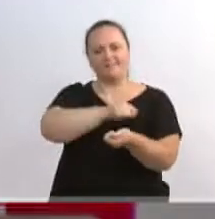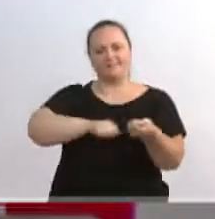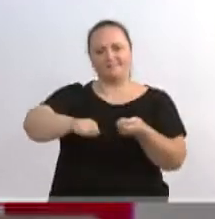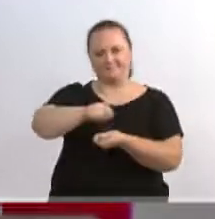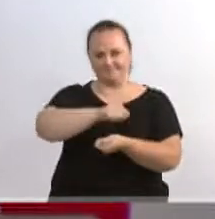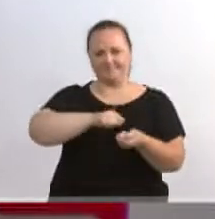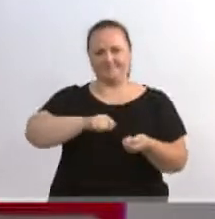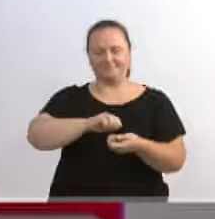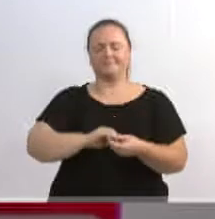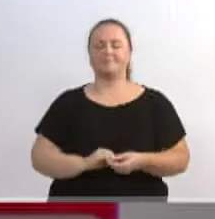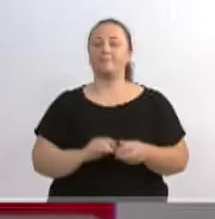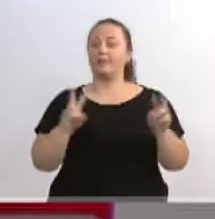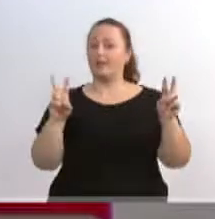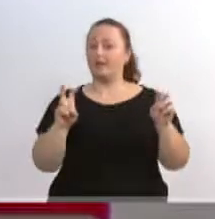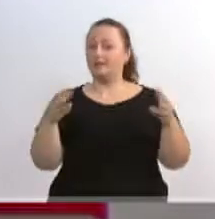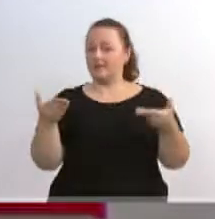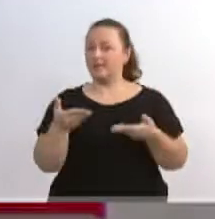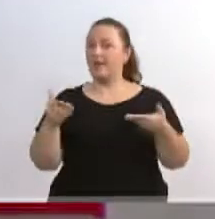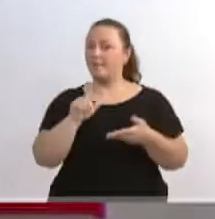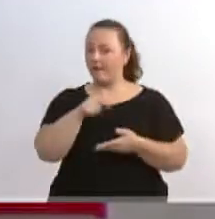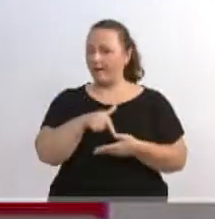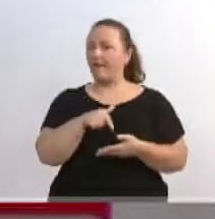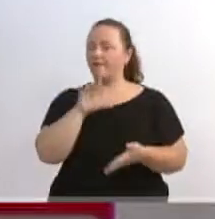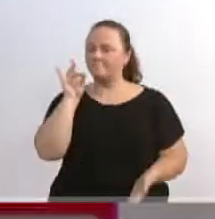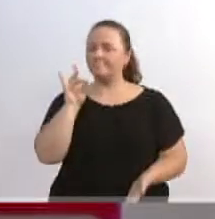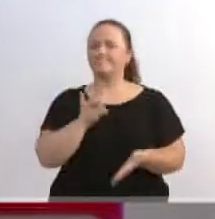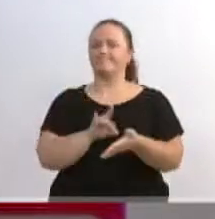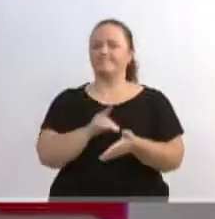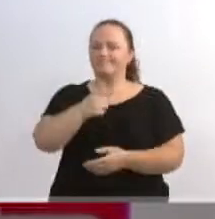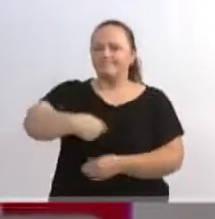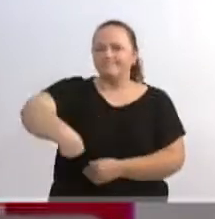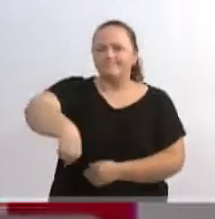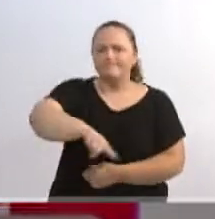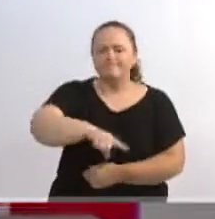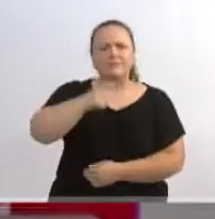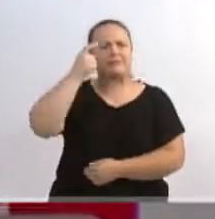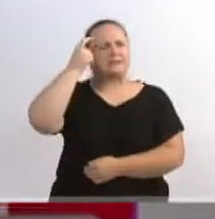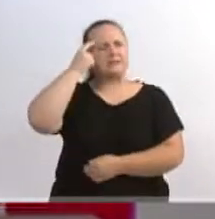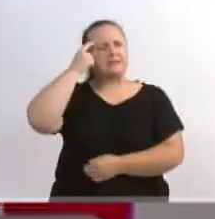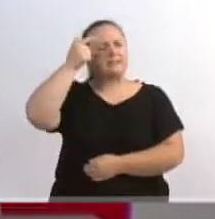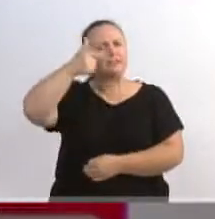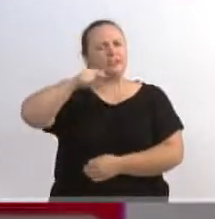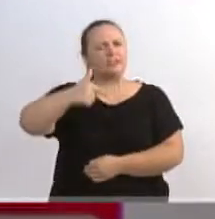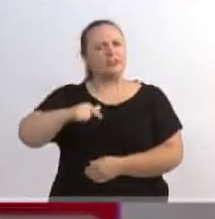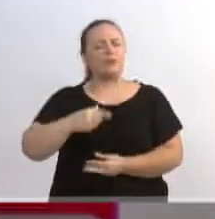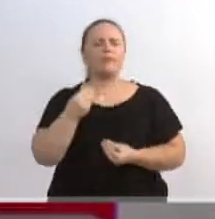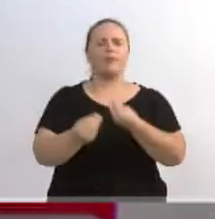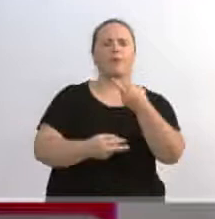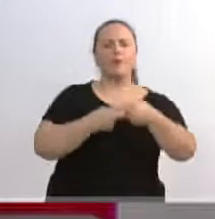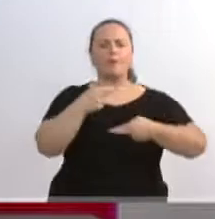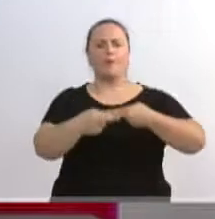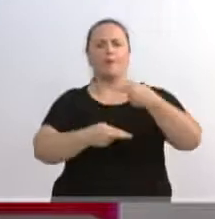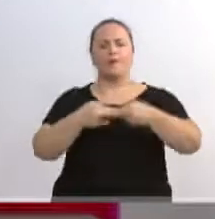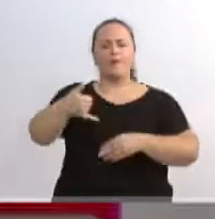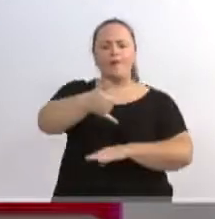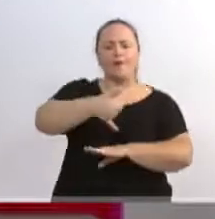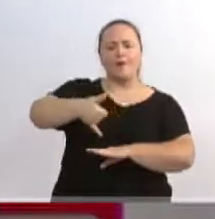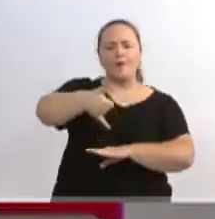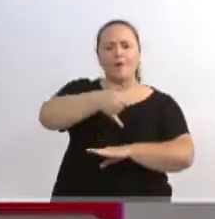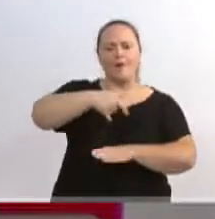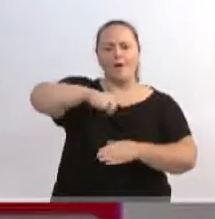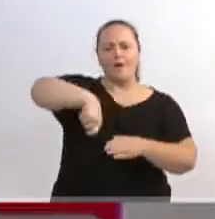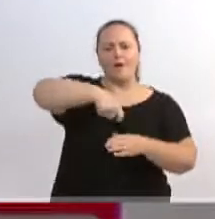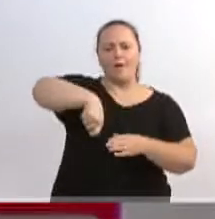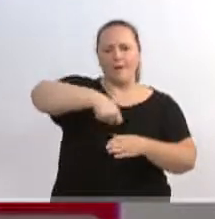assuntos que eu trago hoje nessa casa é justamente a necessidade de a gente repensar a questão da reciclagem do óleo de cozinha, que vem sendo